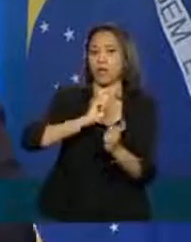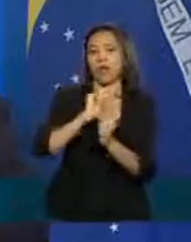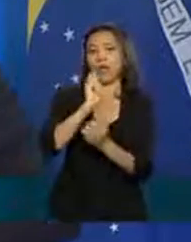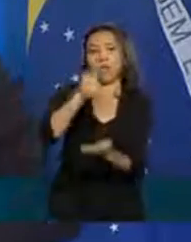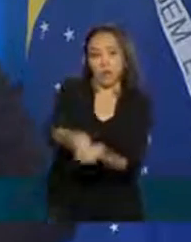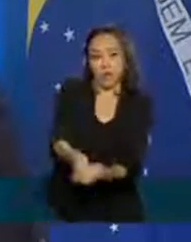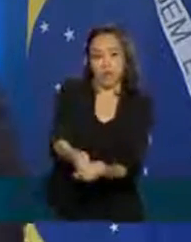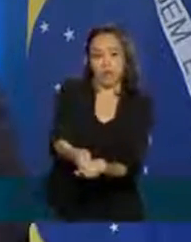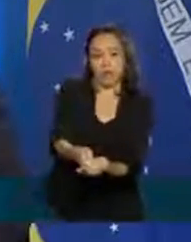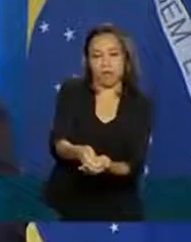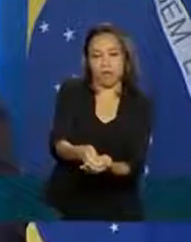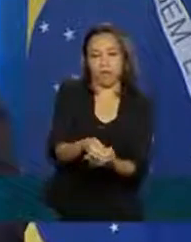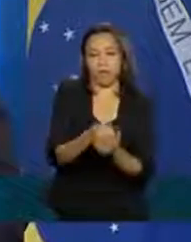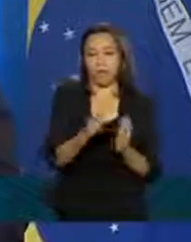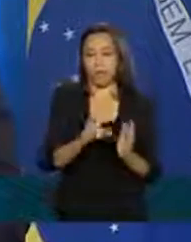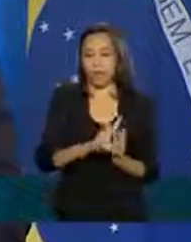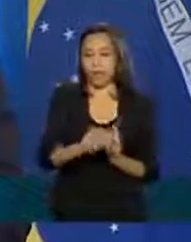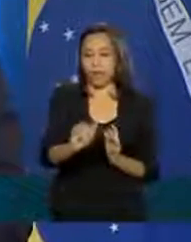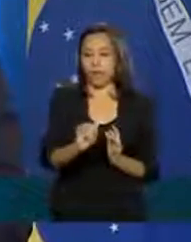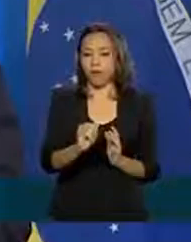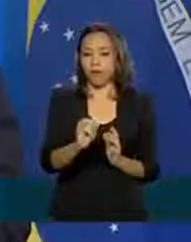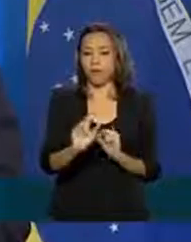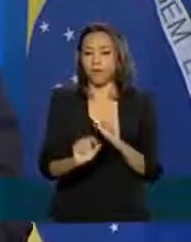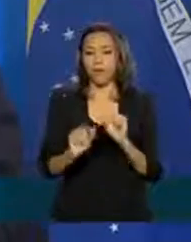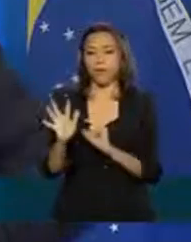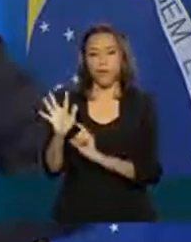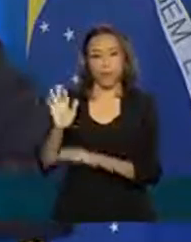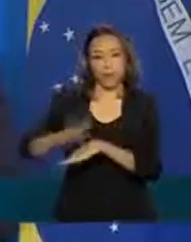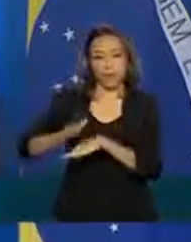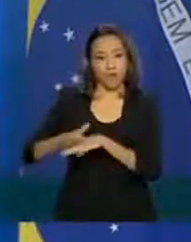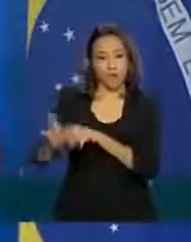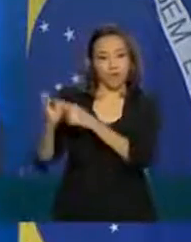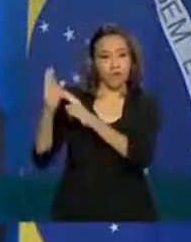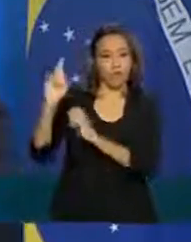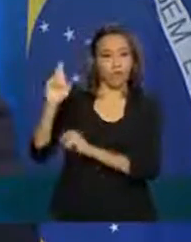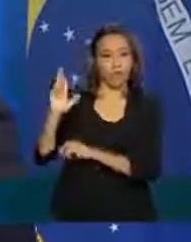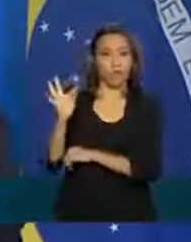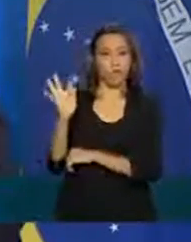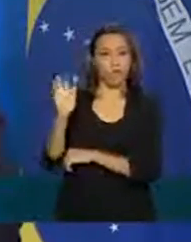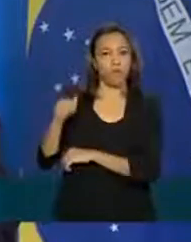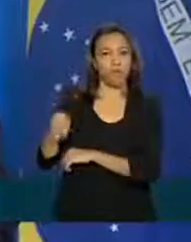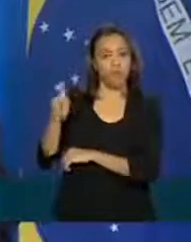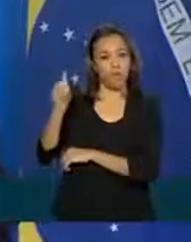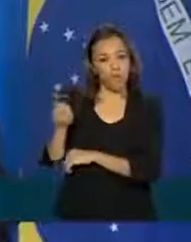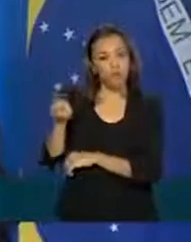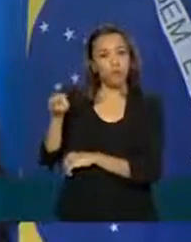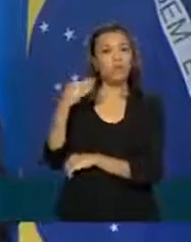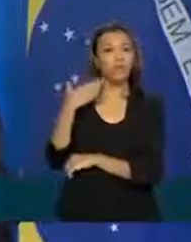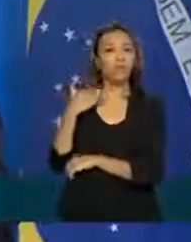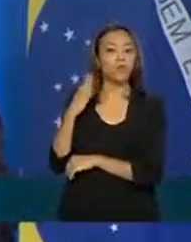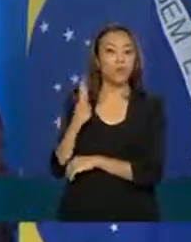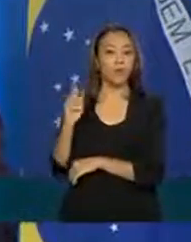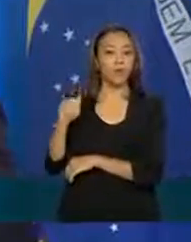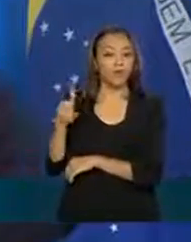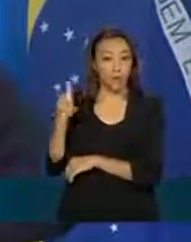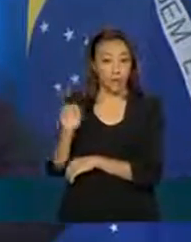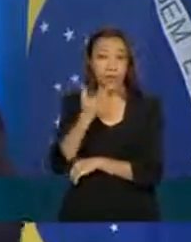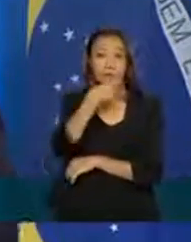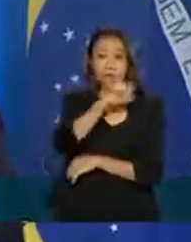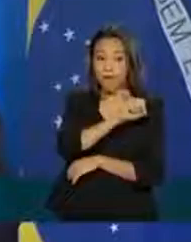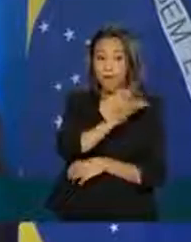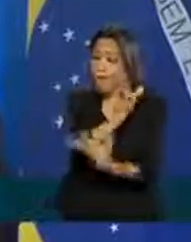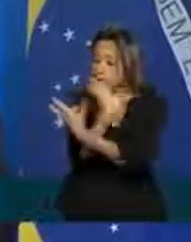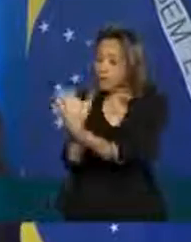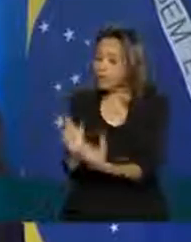Como eu disse, vai ser operacionalizado por um fundo do BNDES. Toda empresa que aceitar essa linha de financiamento não pode